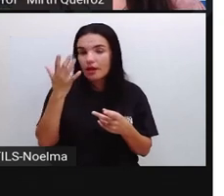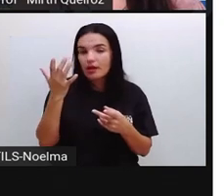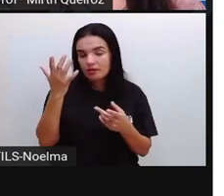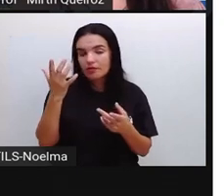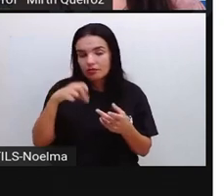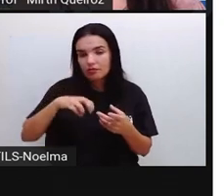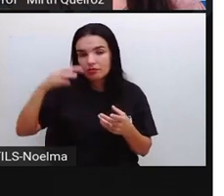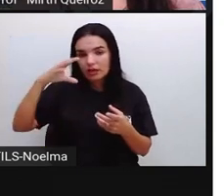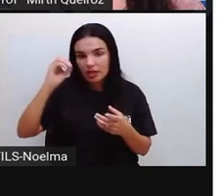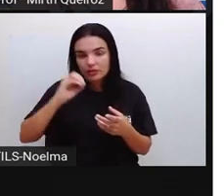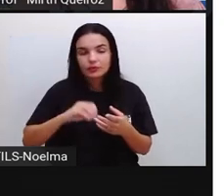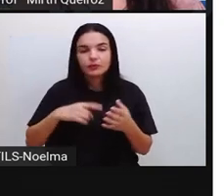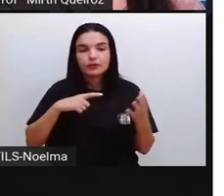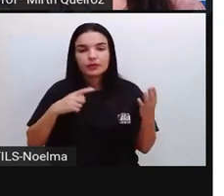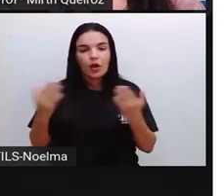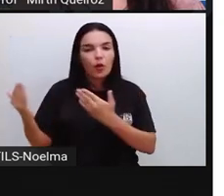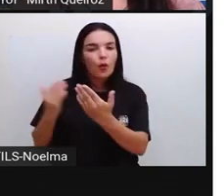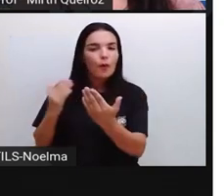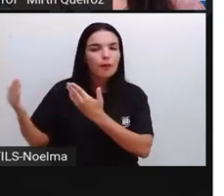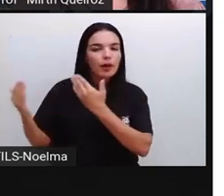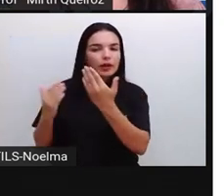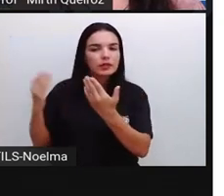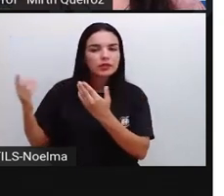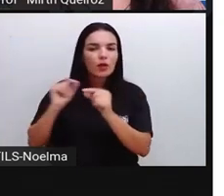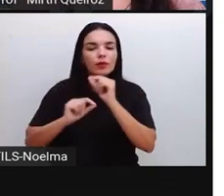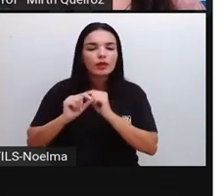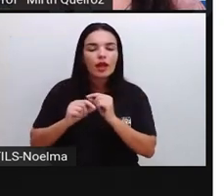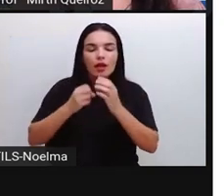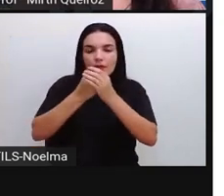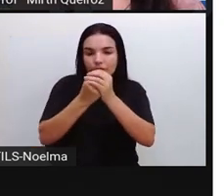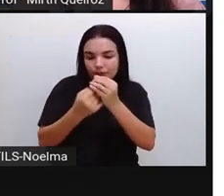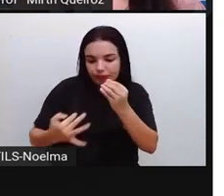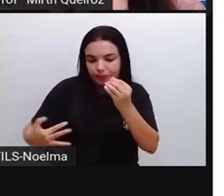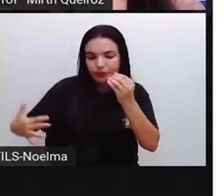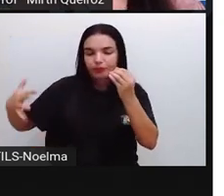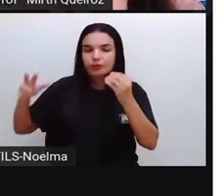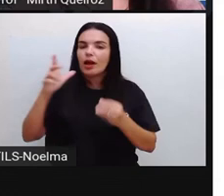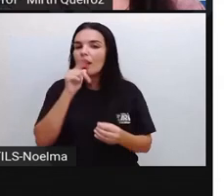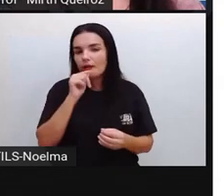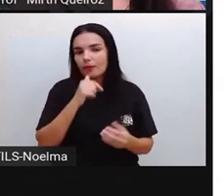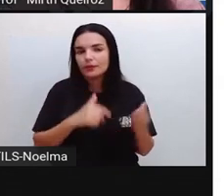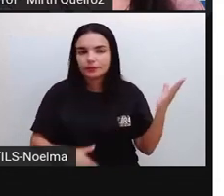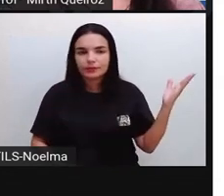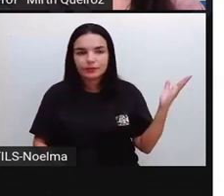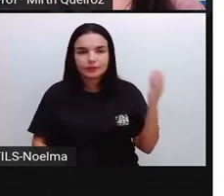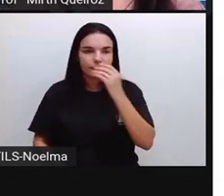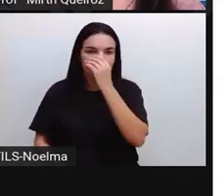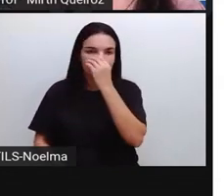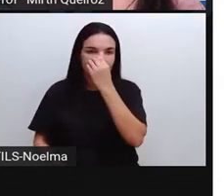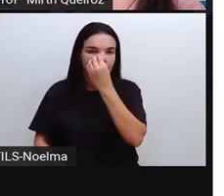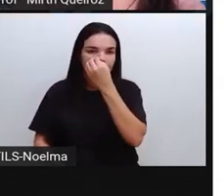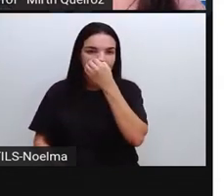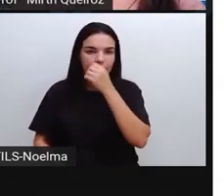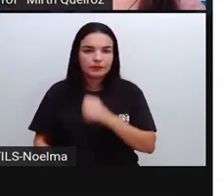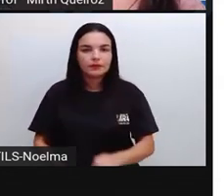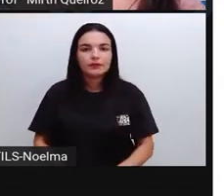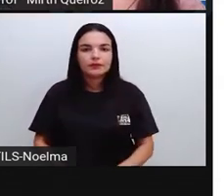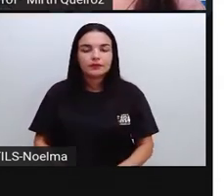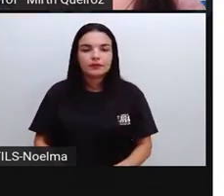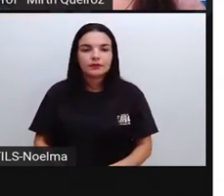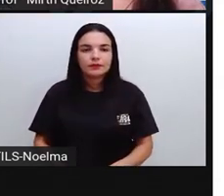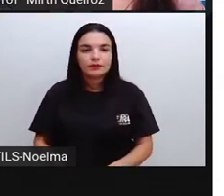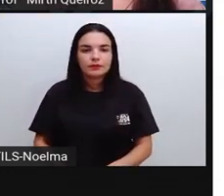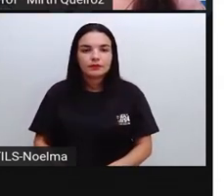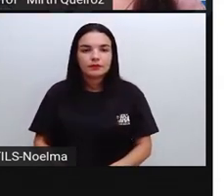abril. E aí a gente tem uma comparação em relação ao consumo de água, certo? aí